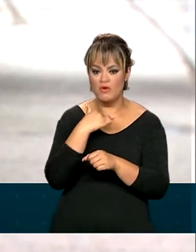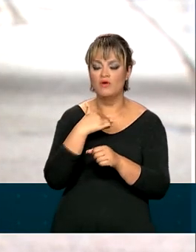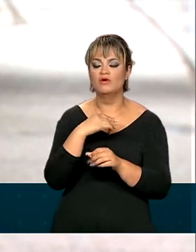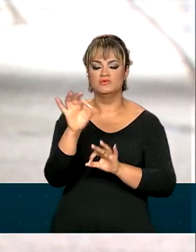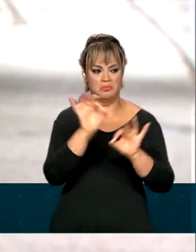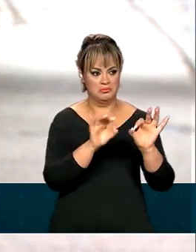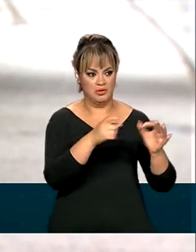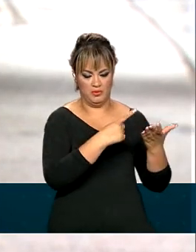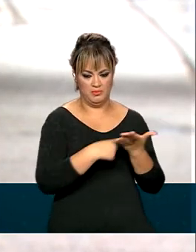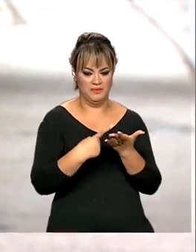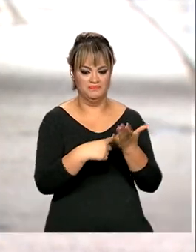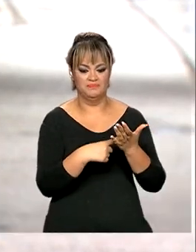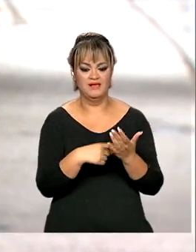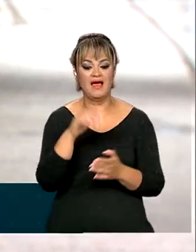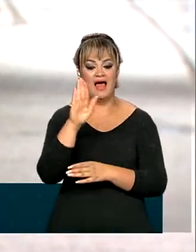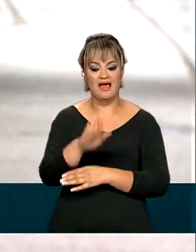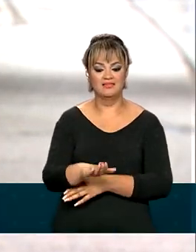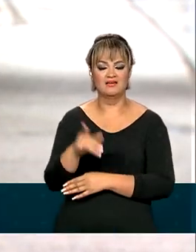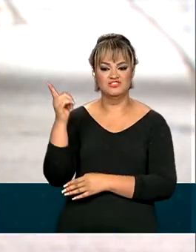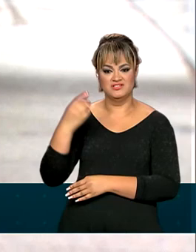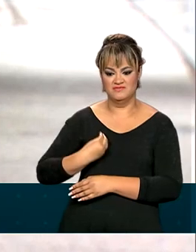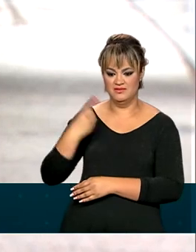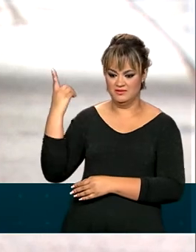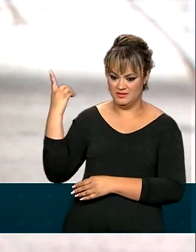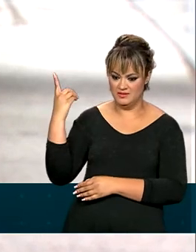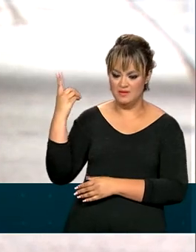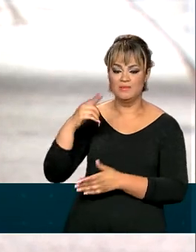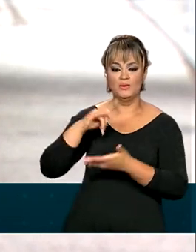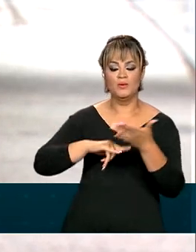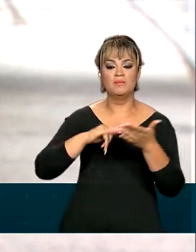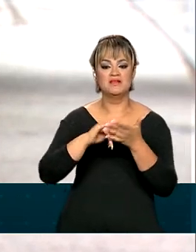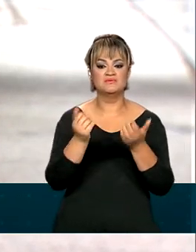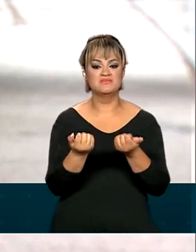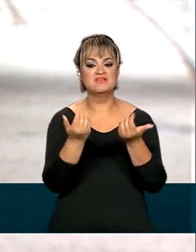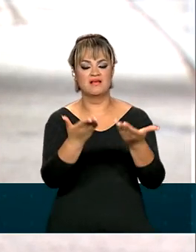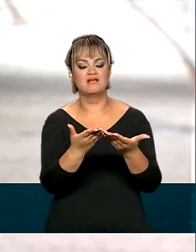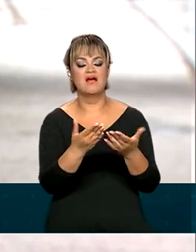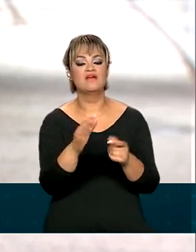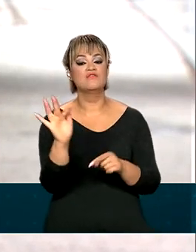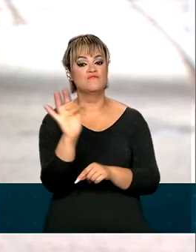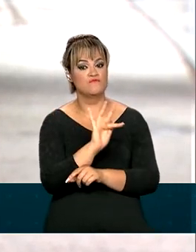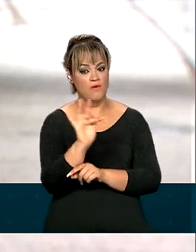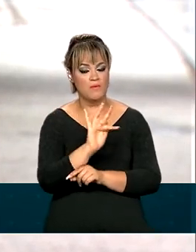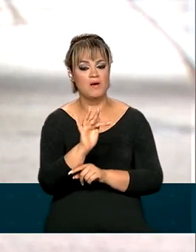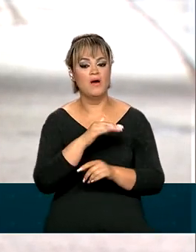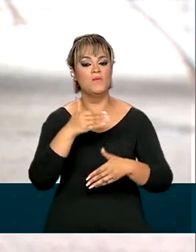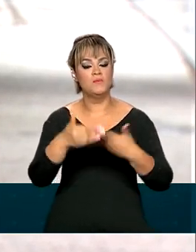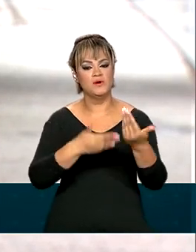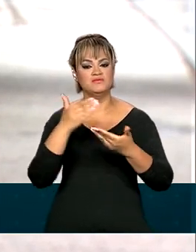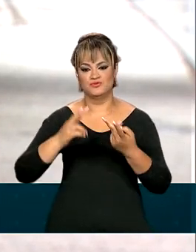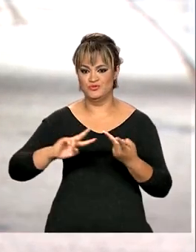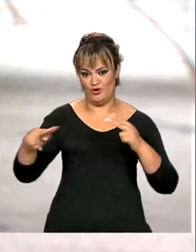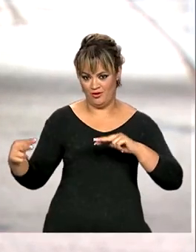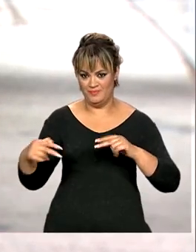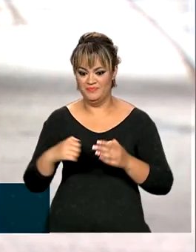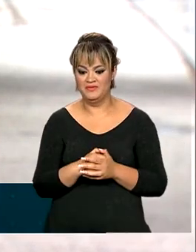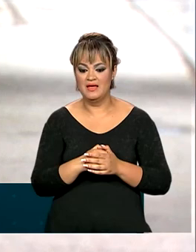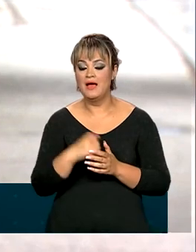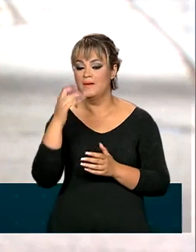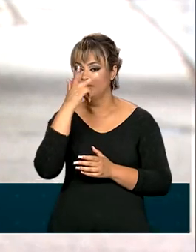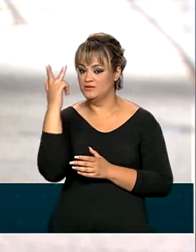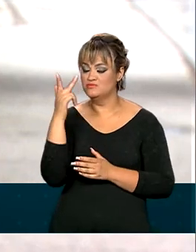À tarde, a equipe esteve aqui no Palácio do Planalto para entregar a documentação que formaliza o processo de transição. Os